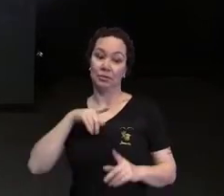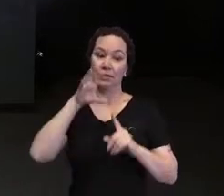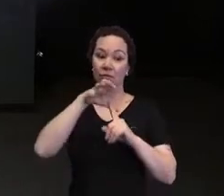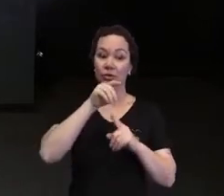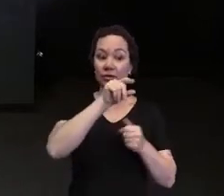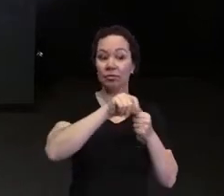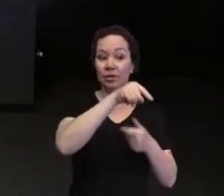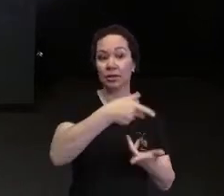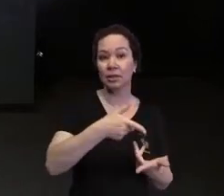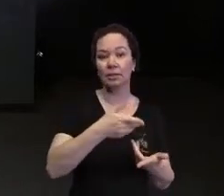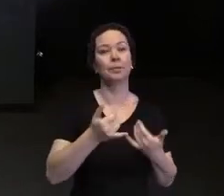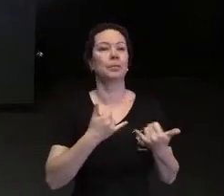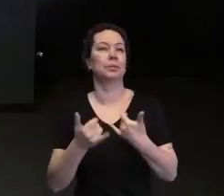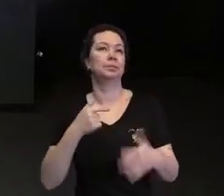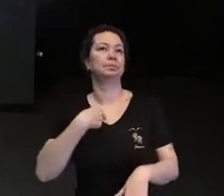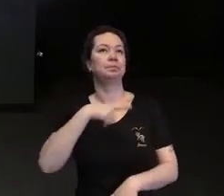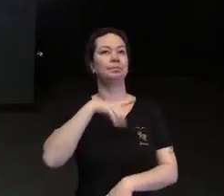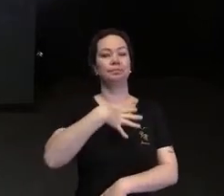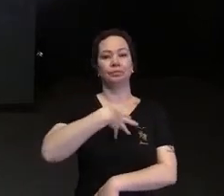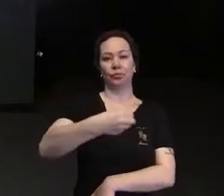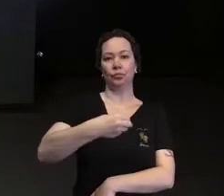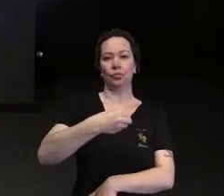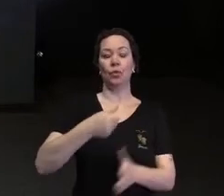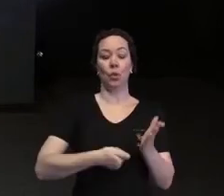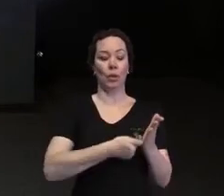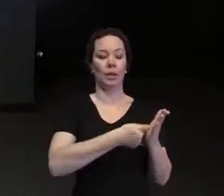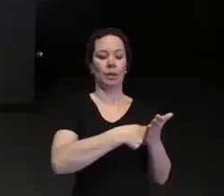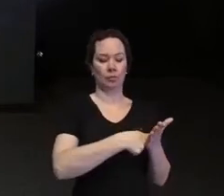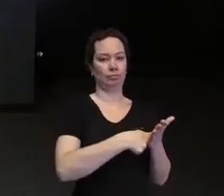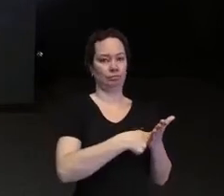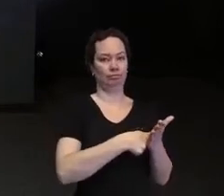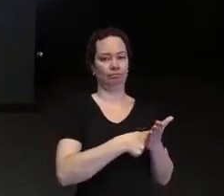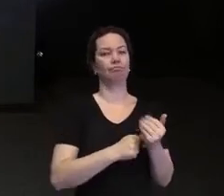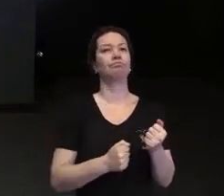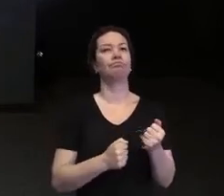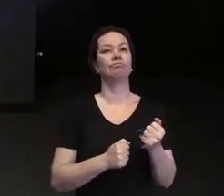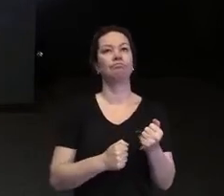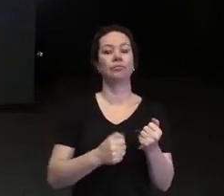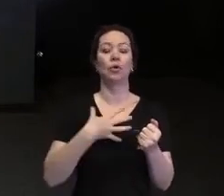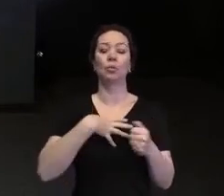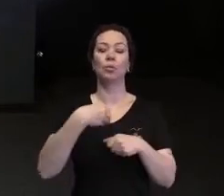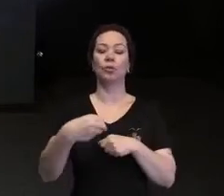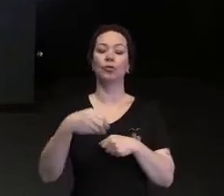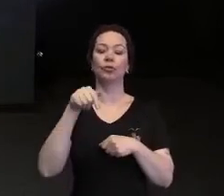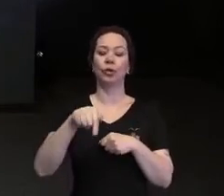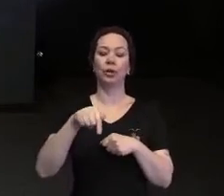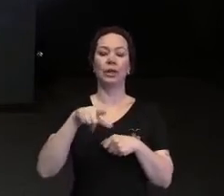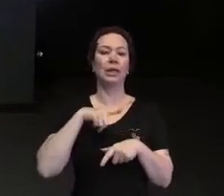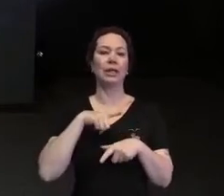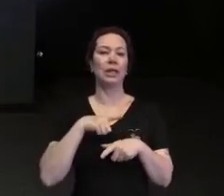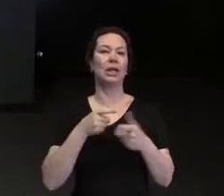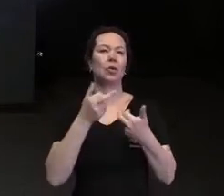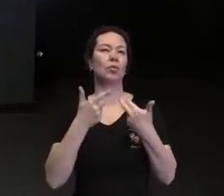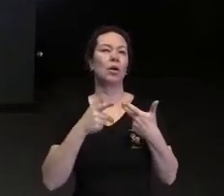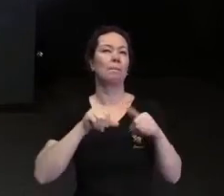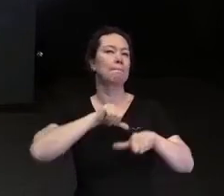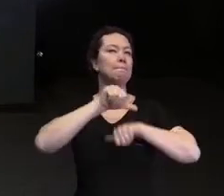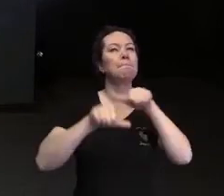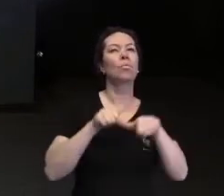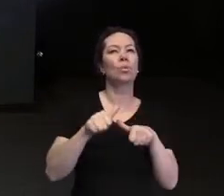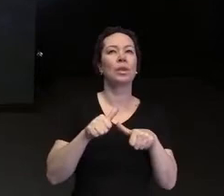Se eu tenho um filho com síndrome de Down e ele de alguma maneira tem qualquer tipo de alteração na fala